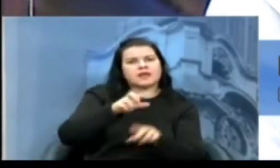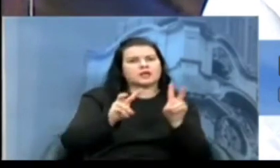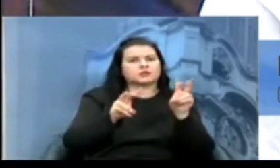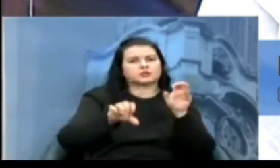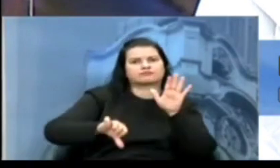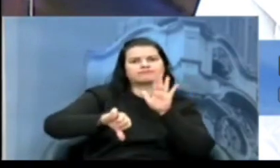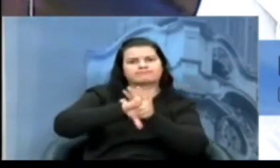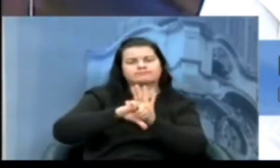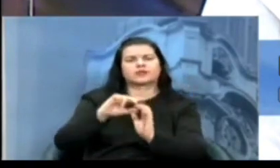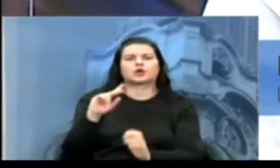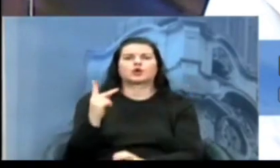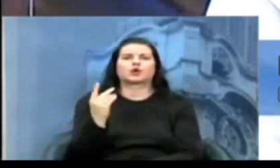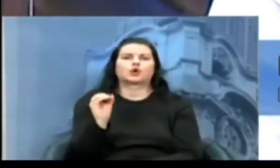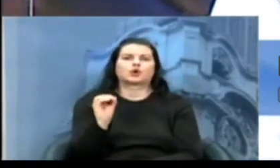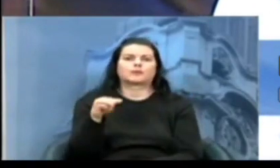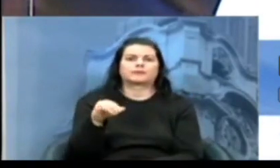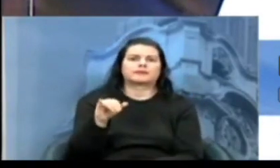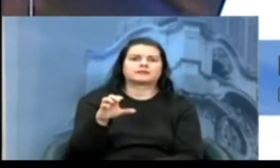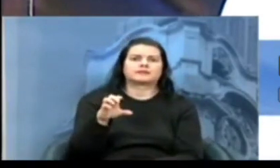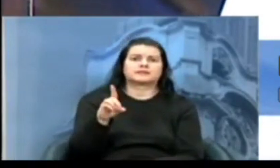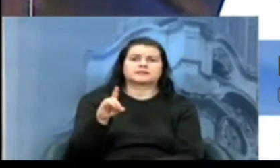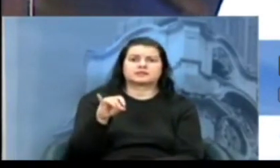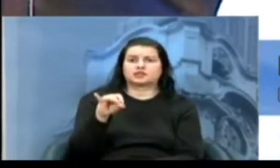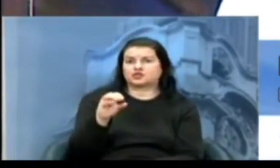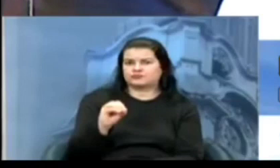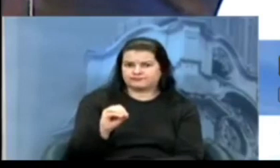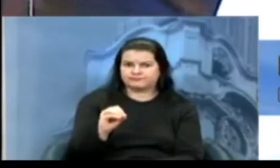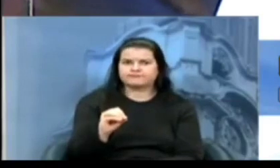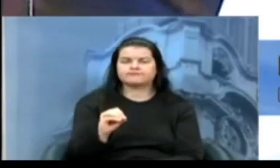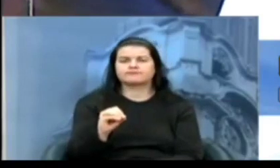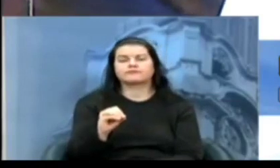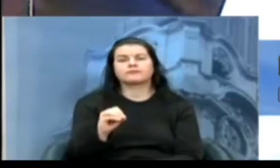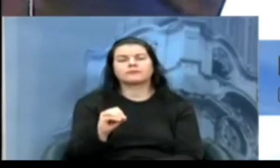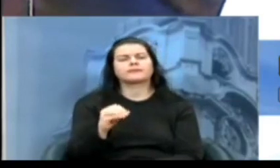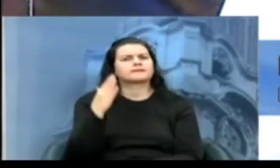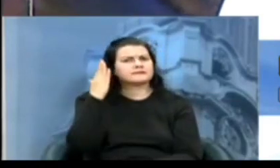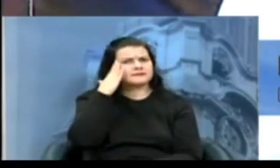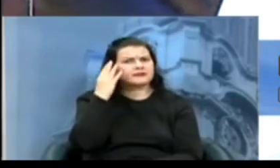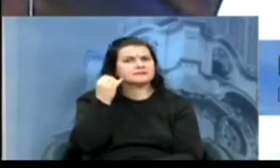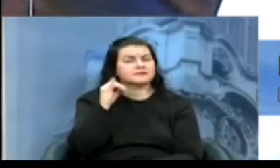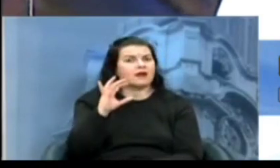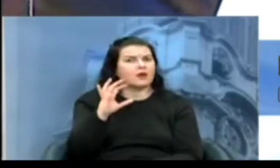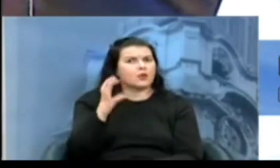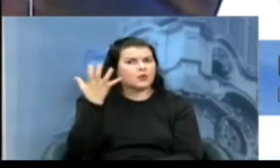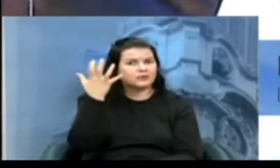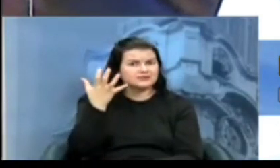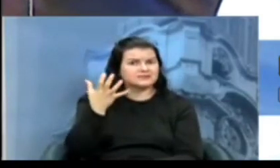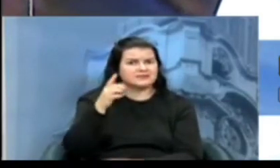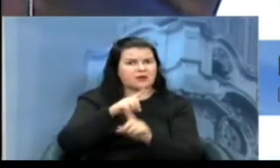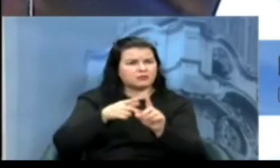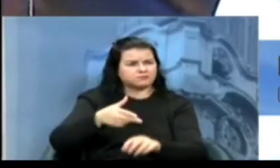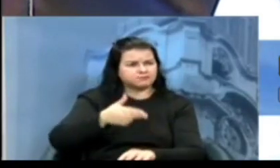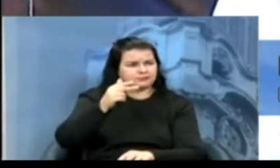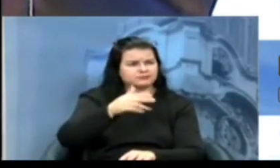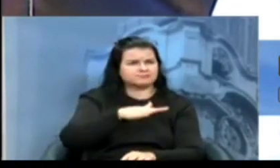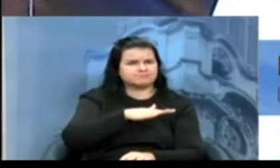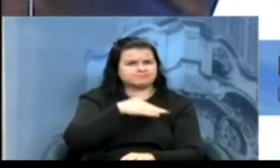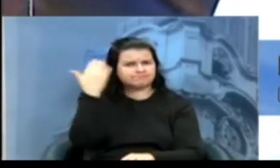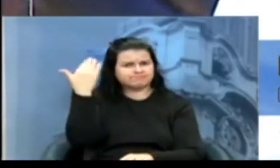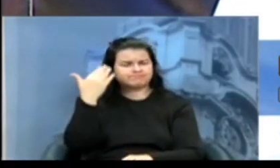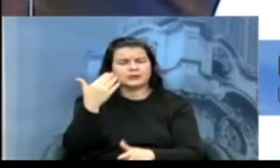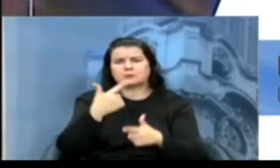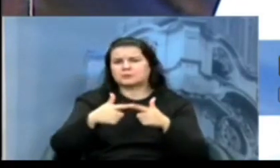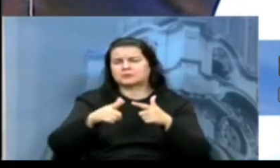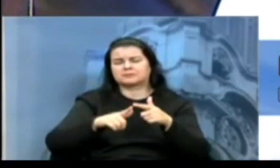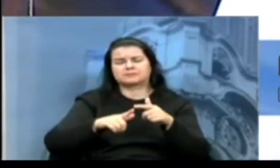indicador de criminalidade. É consabido que o delito de homicídio é o balizador de violência no mundo. A